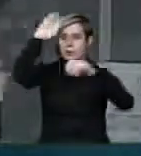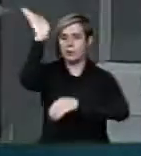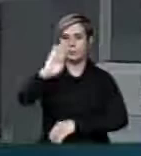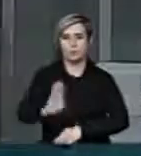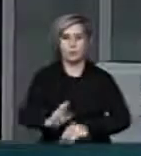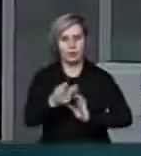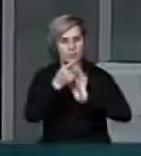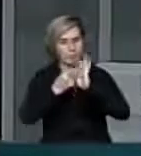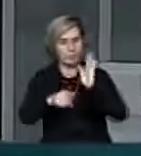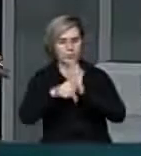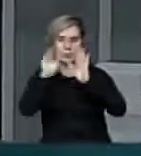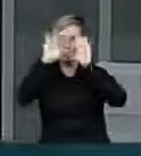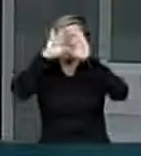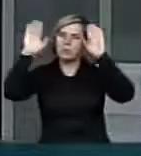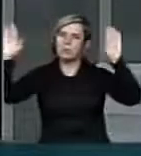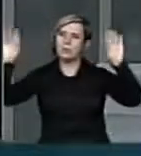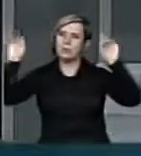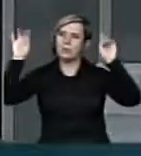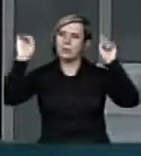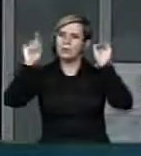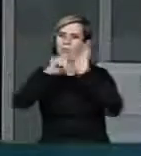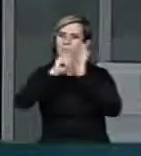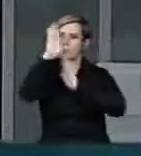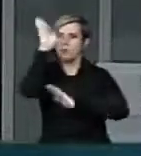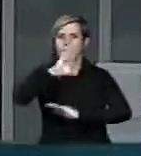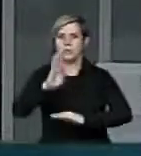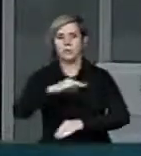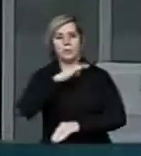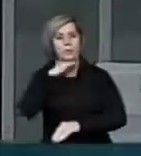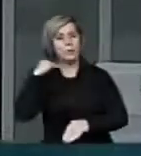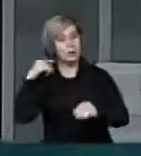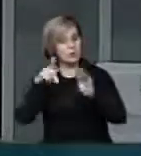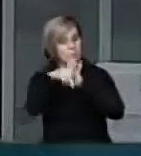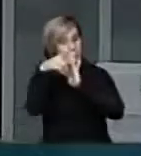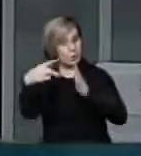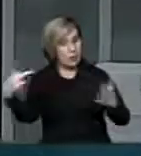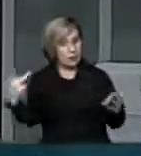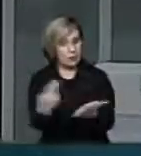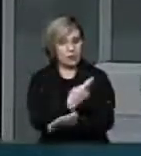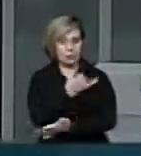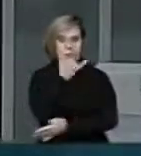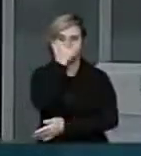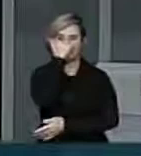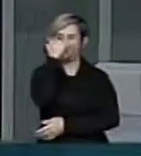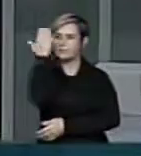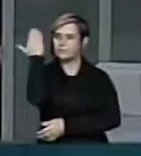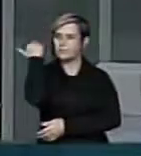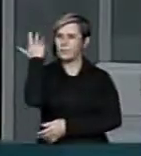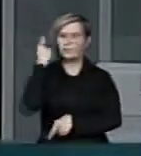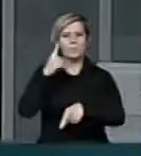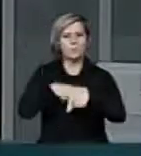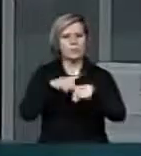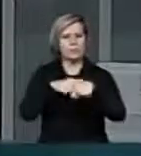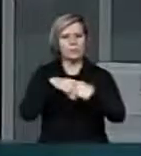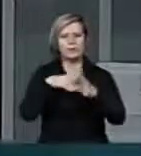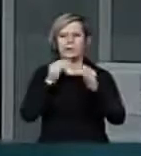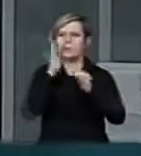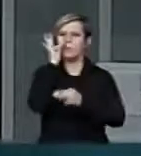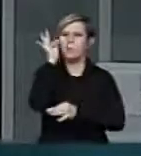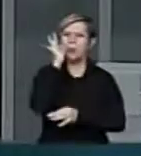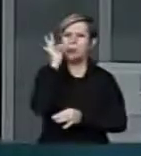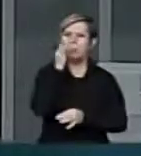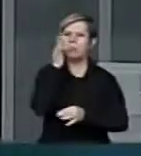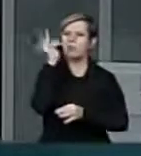brasileiro foi morta naquele lamentável acidente. À época, houve muitos boatos de que talvez